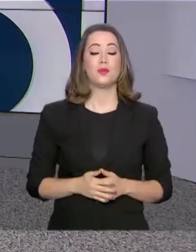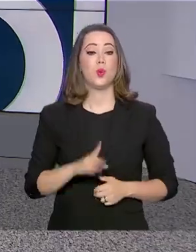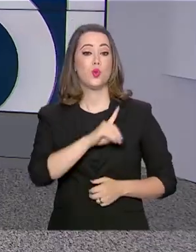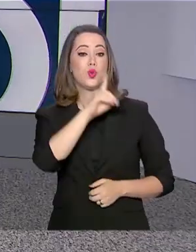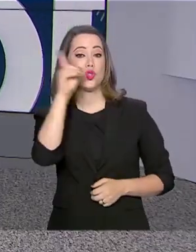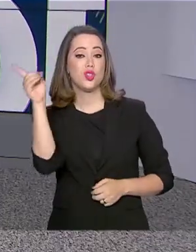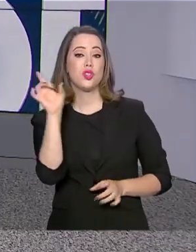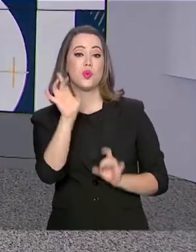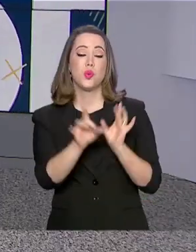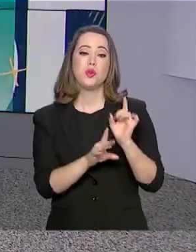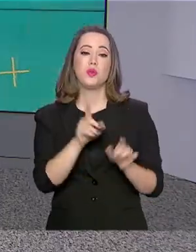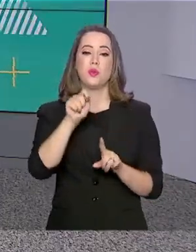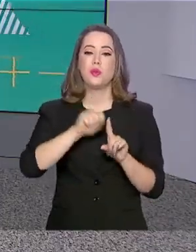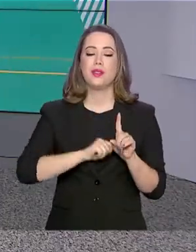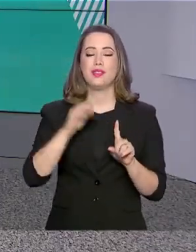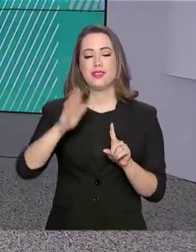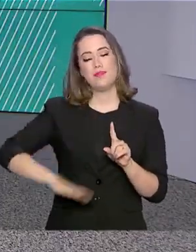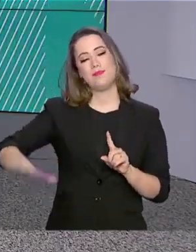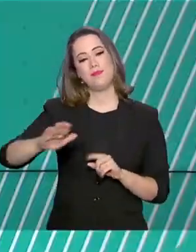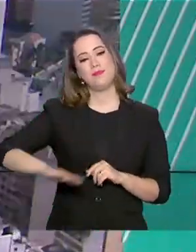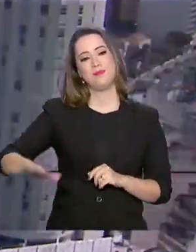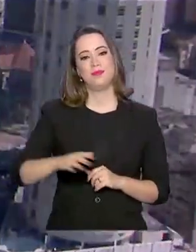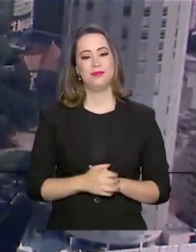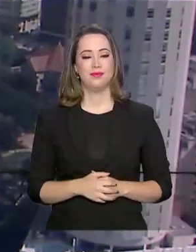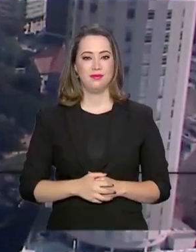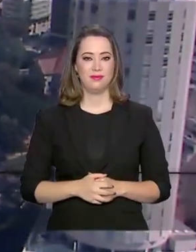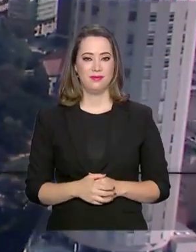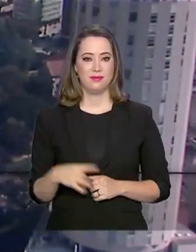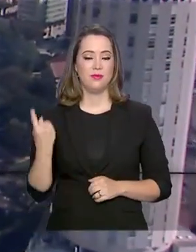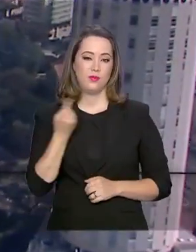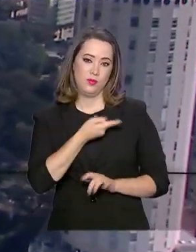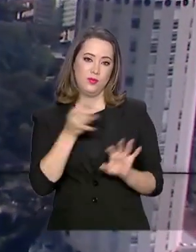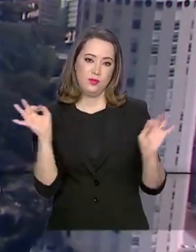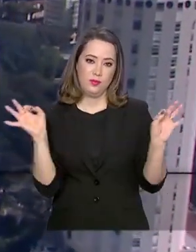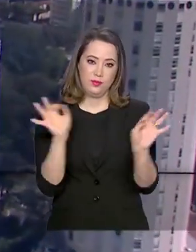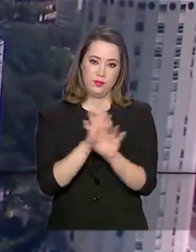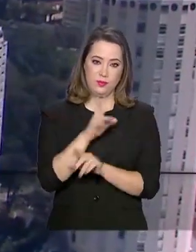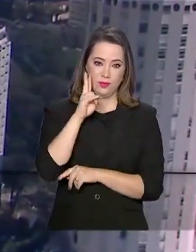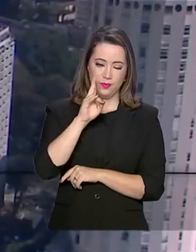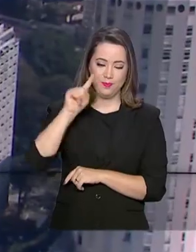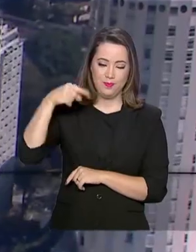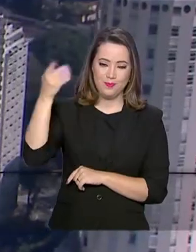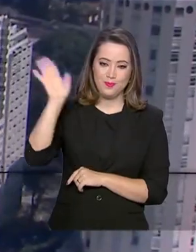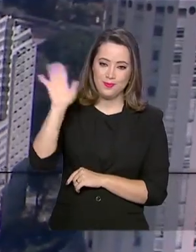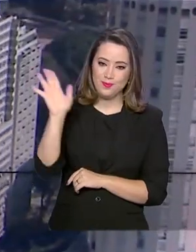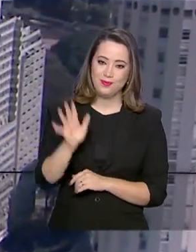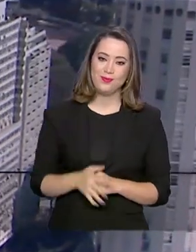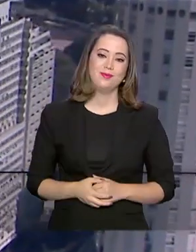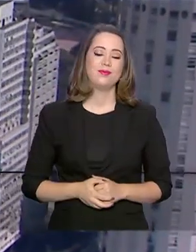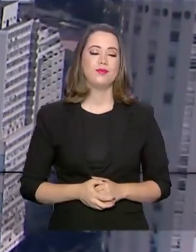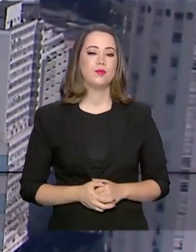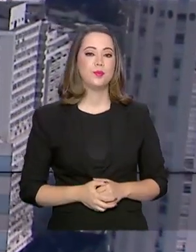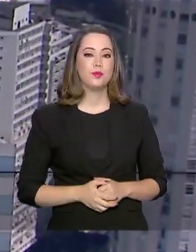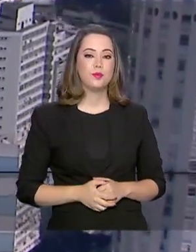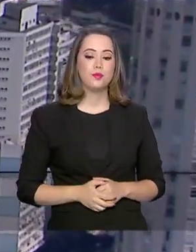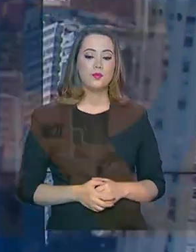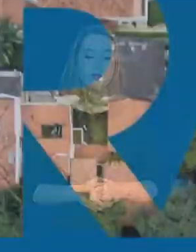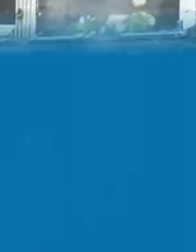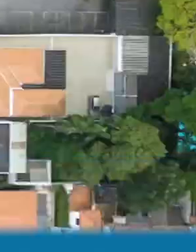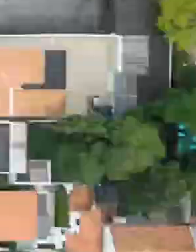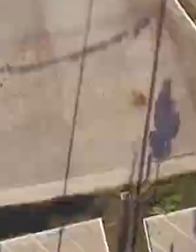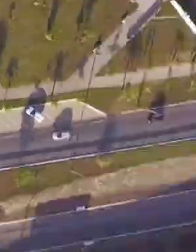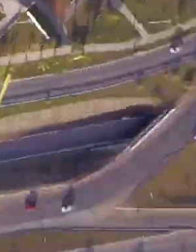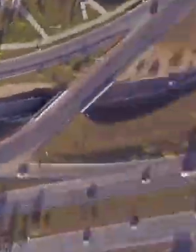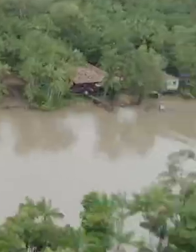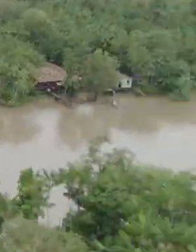data foi escolhida por ser o mês das crianças. O governo agora fica por aqui. Nos vemos na próxima edição. Até lá! Tchau!